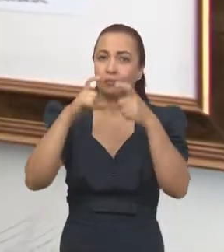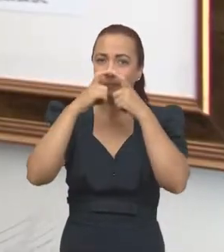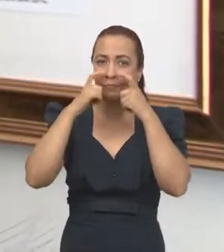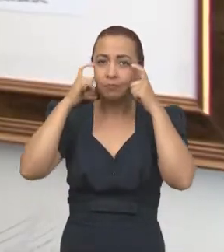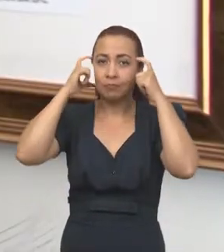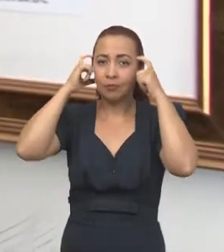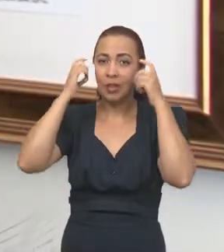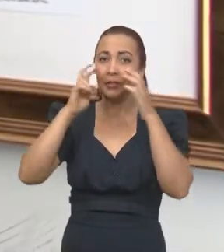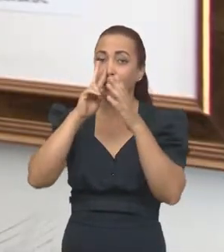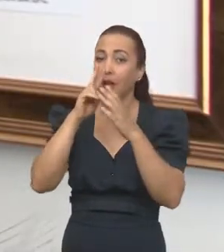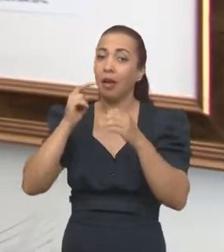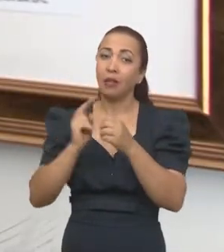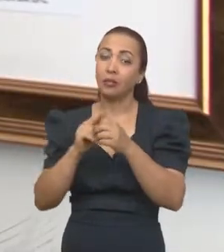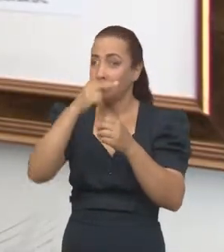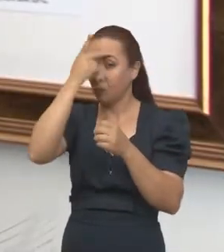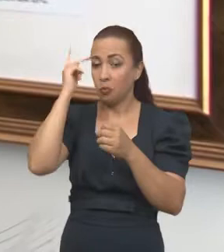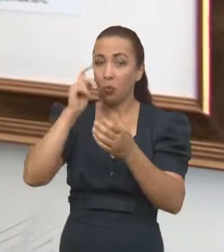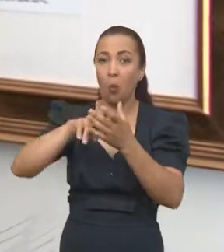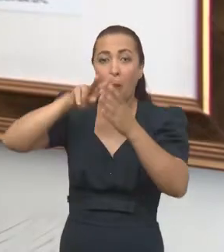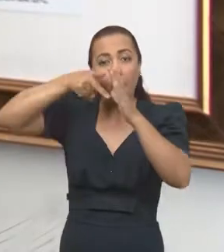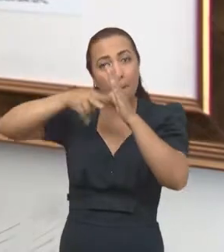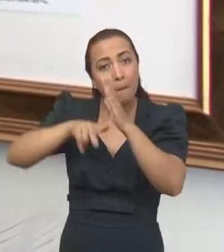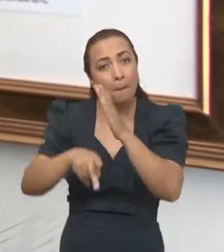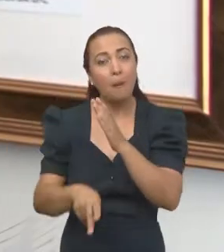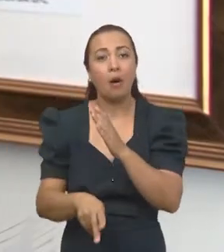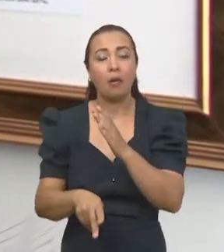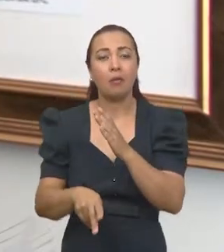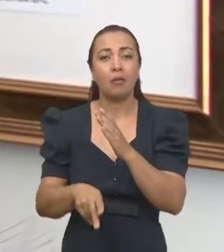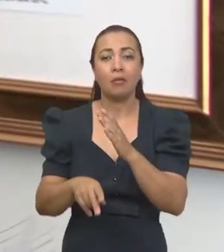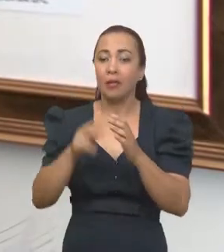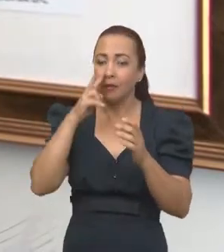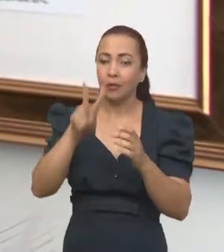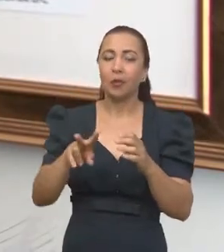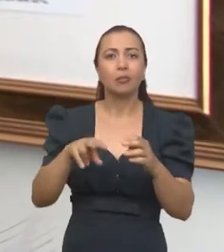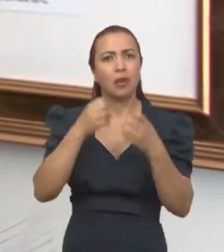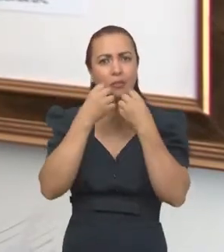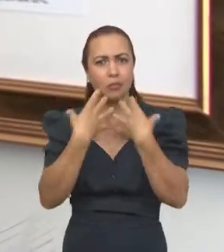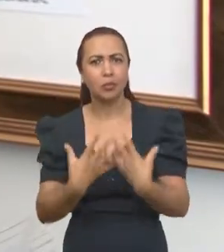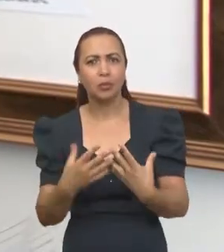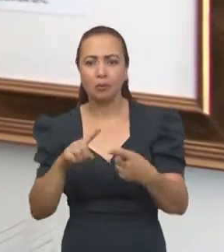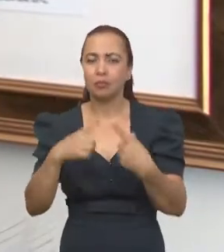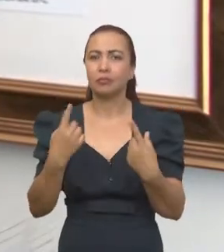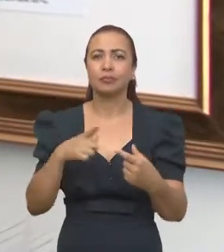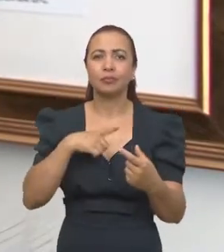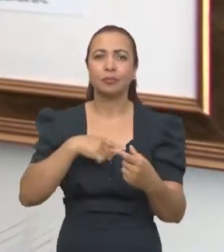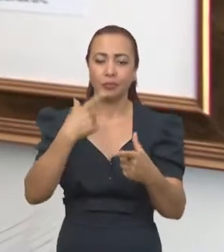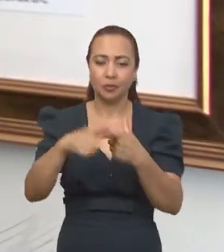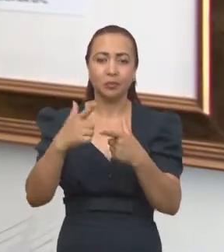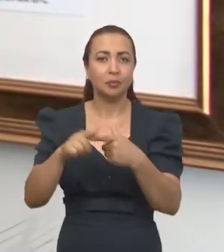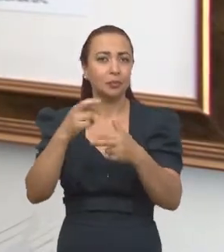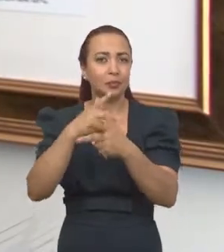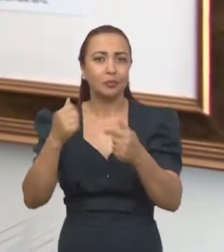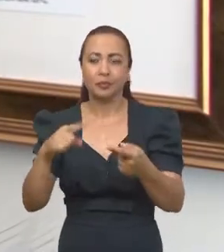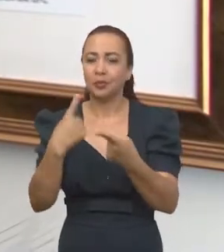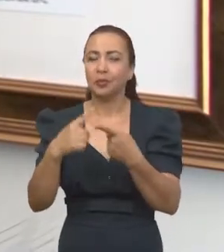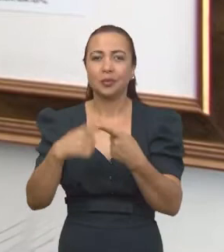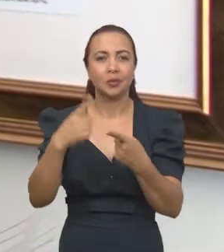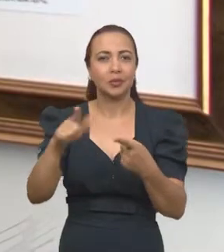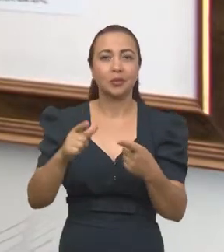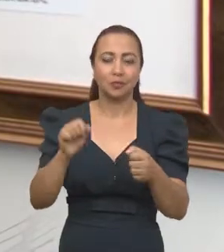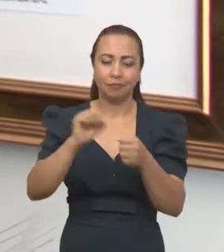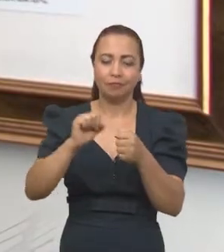de mergulho e realmente a gente viu que essa máscara era eficaz, mas tinha vários problemas porque ela não tinha sido